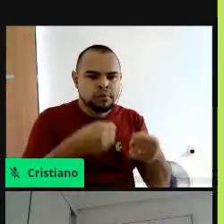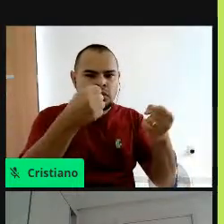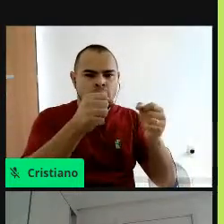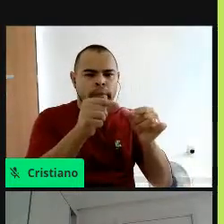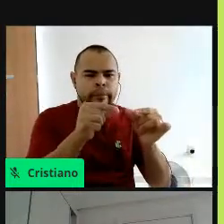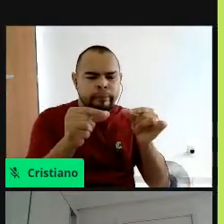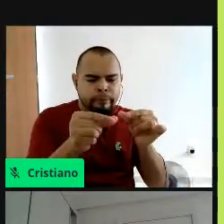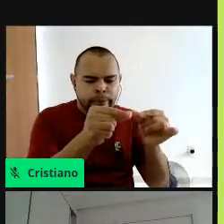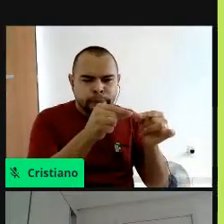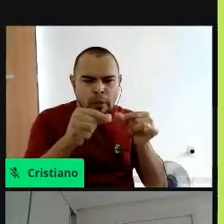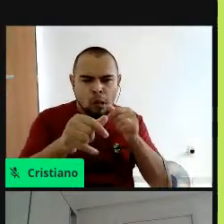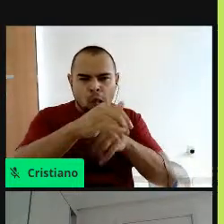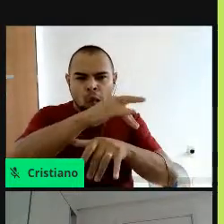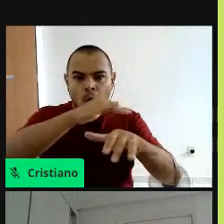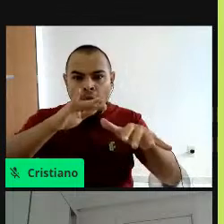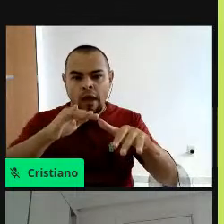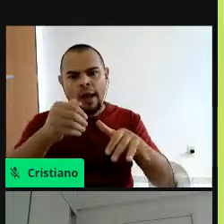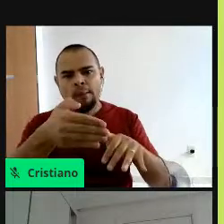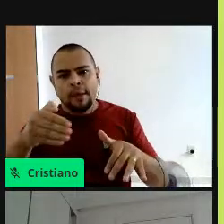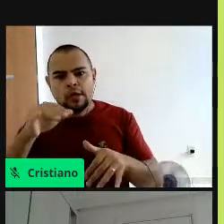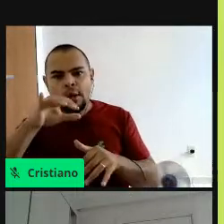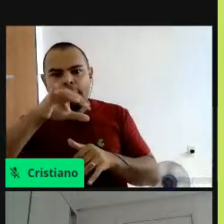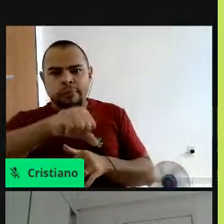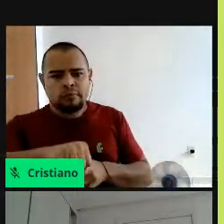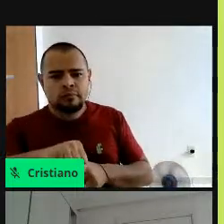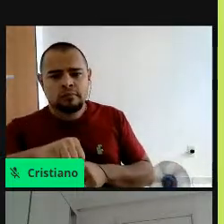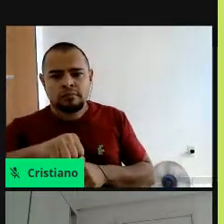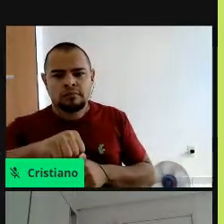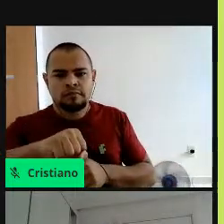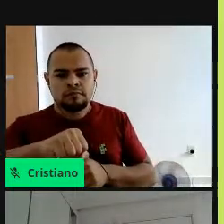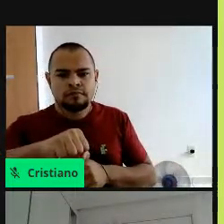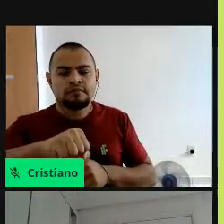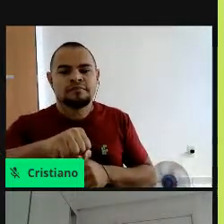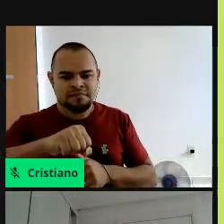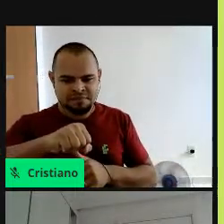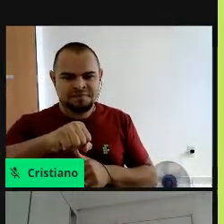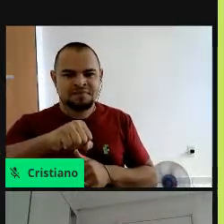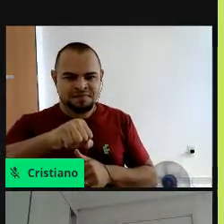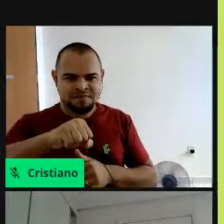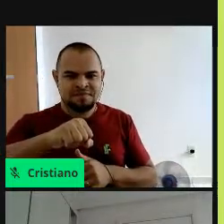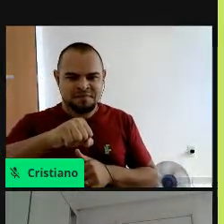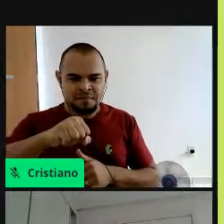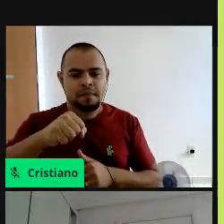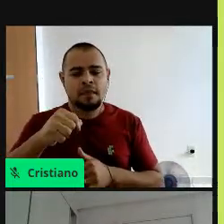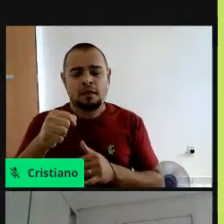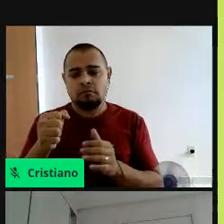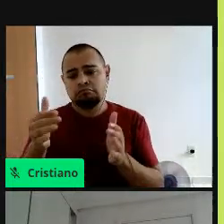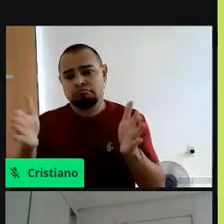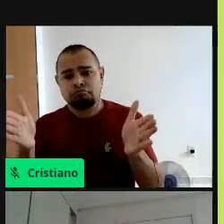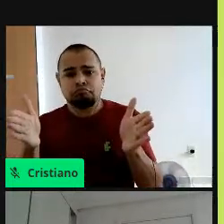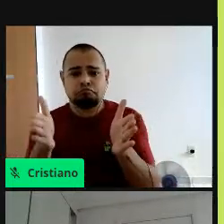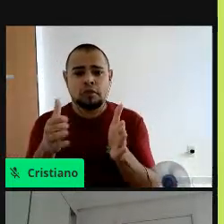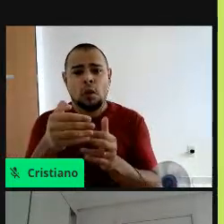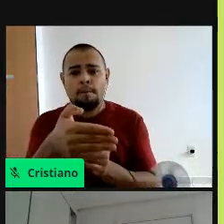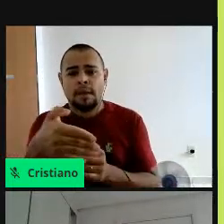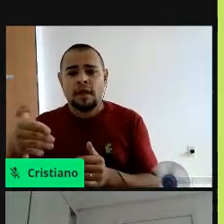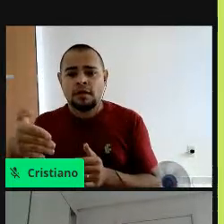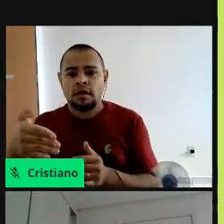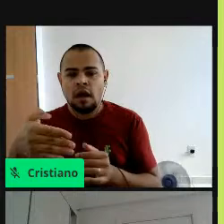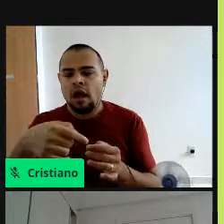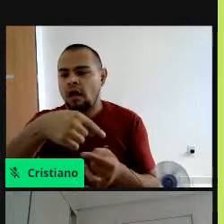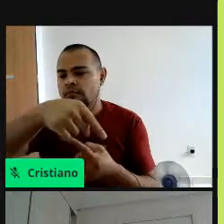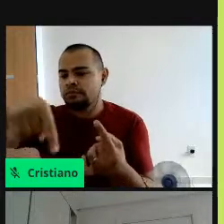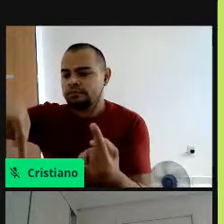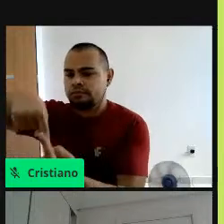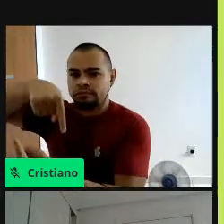pequenas, microscópicas, depois, por peixes, né, pequeno porte, grande porte, até chegar aos humanos.